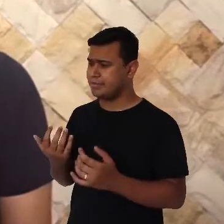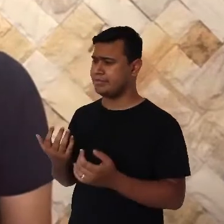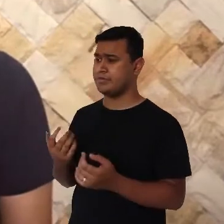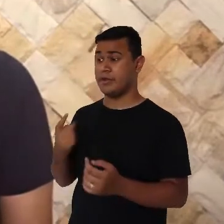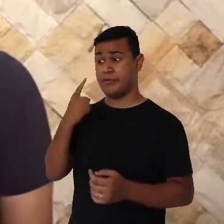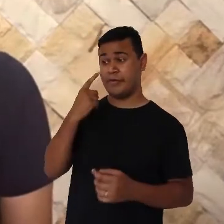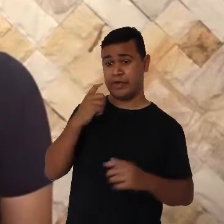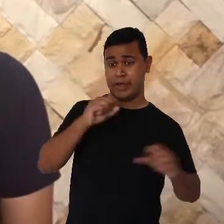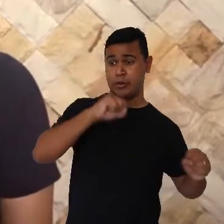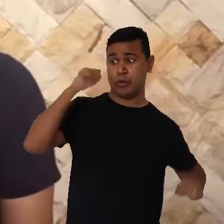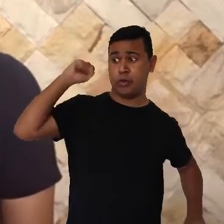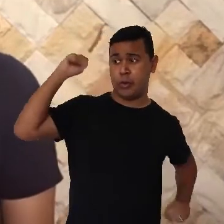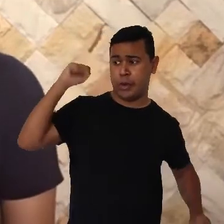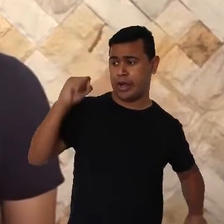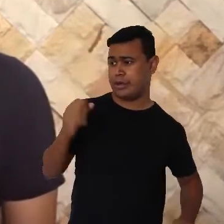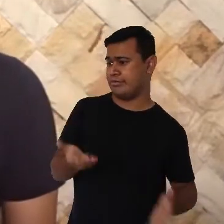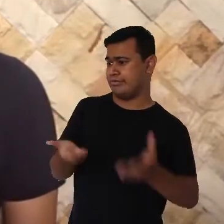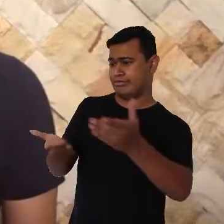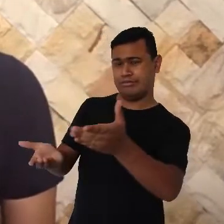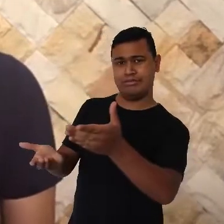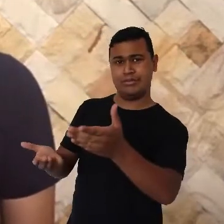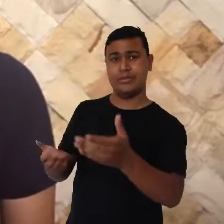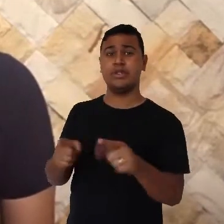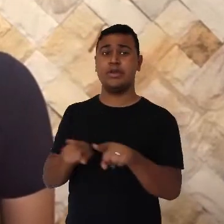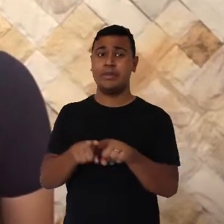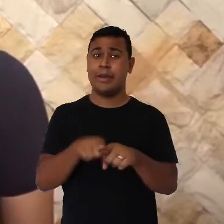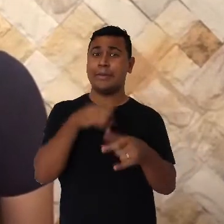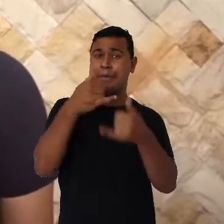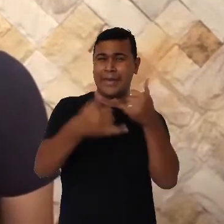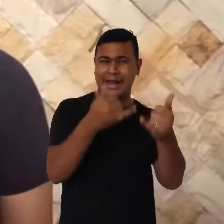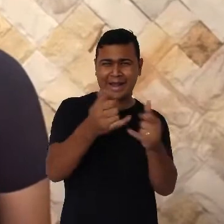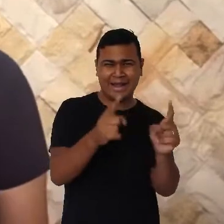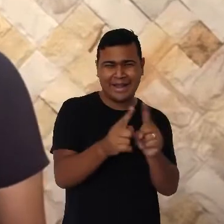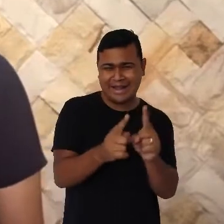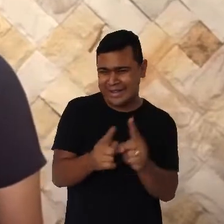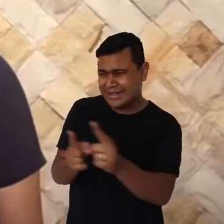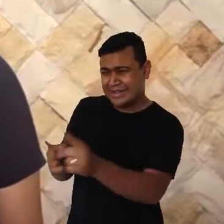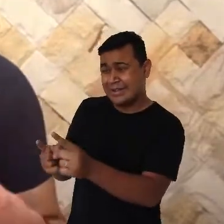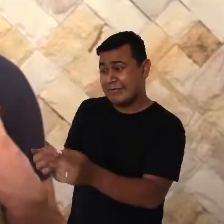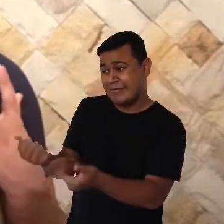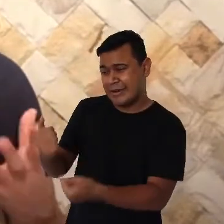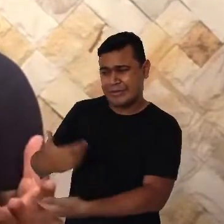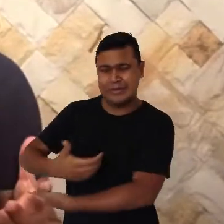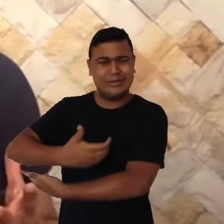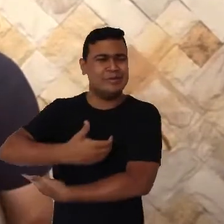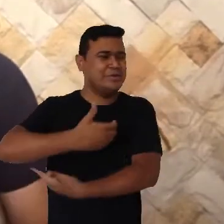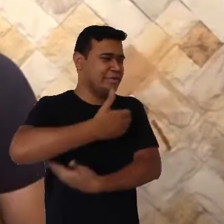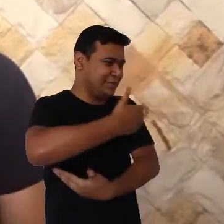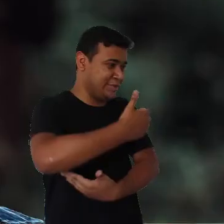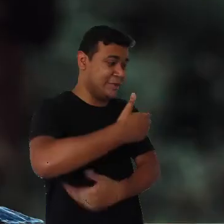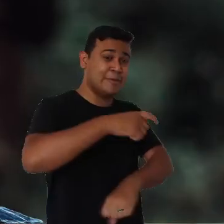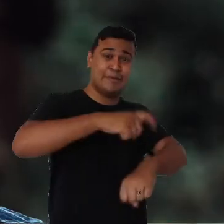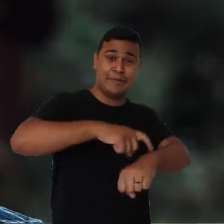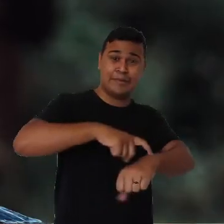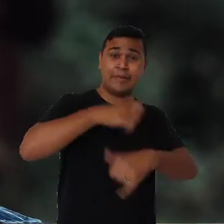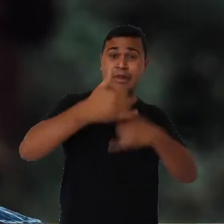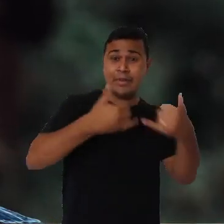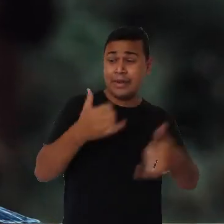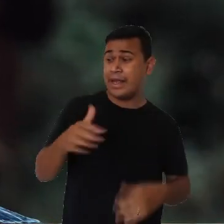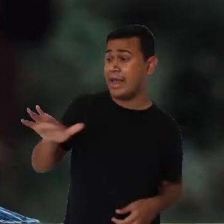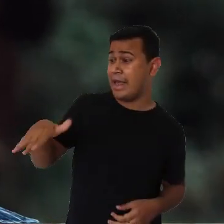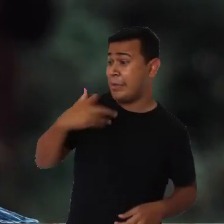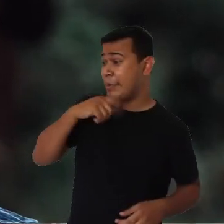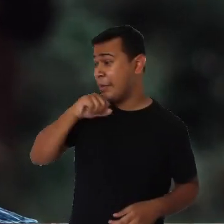toalha, o brinquedinho que ele usa na banheira, e o leva para o banheiro. No horário da brincadeira falar Ei,